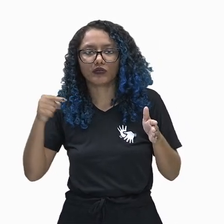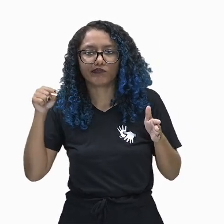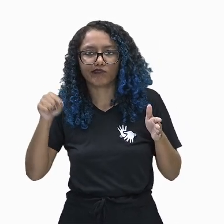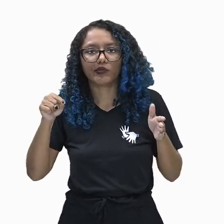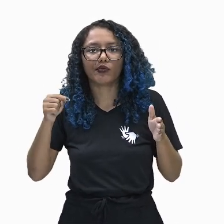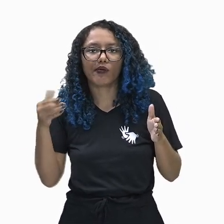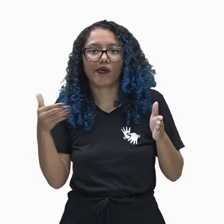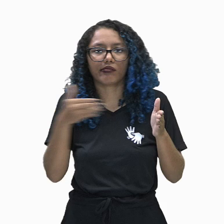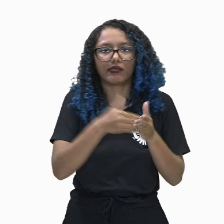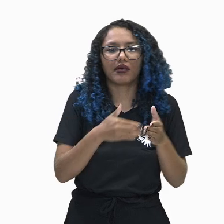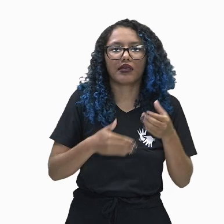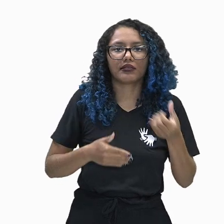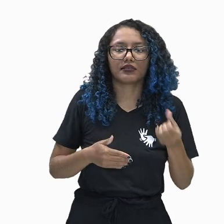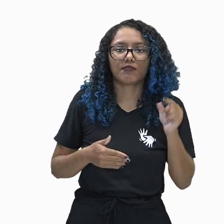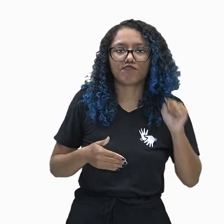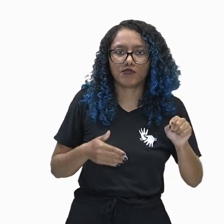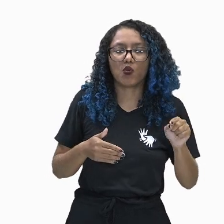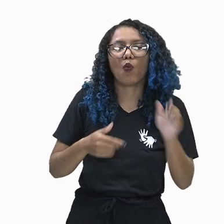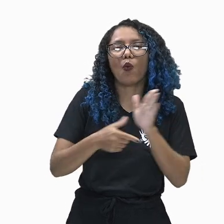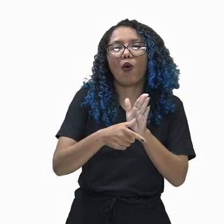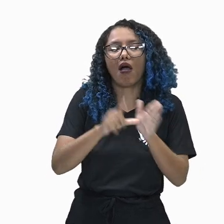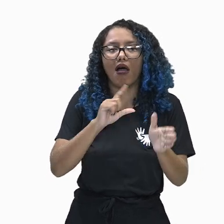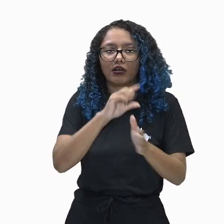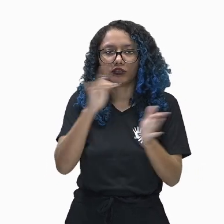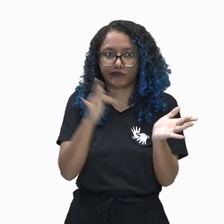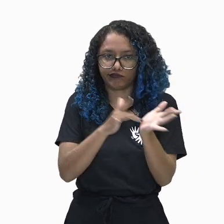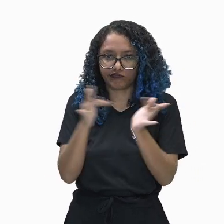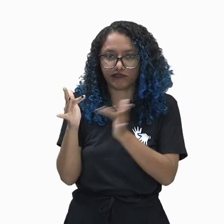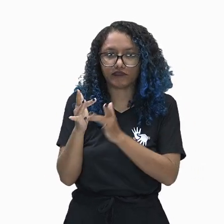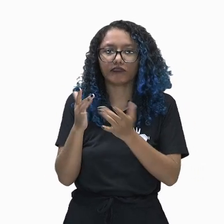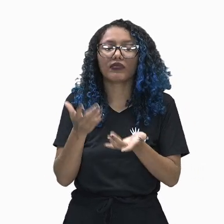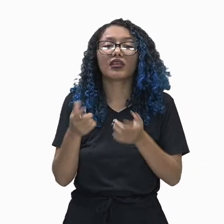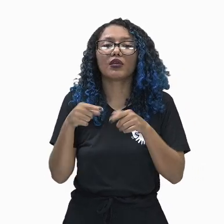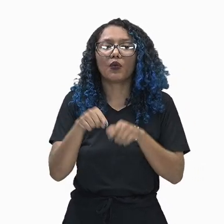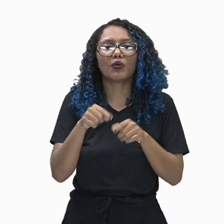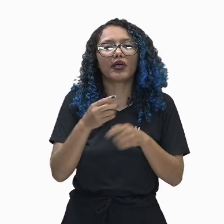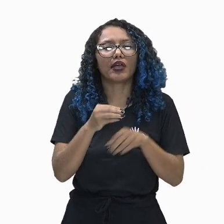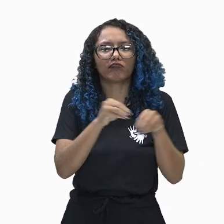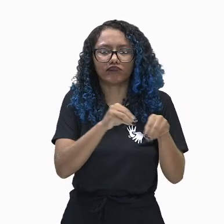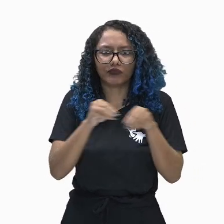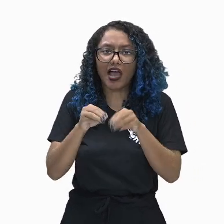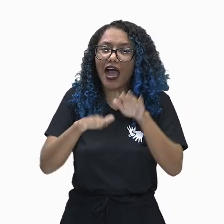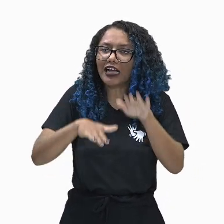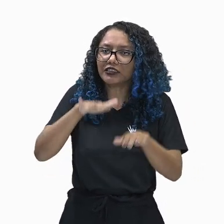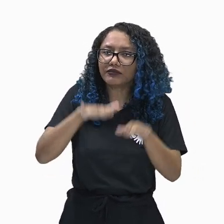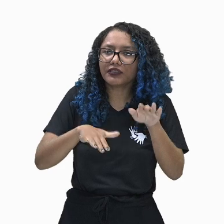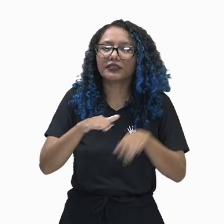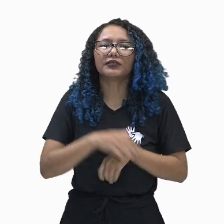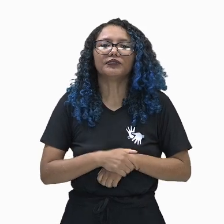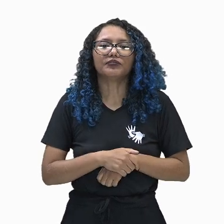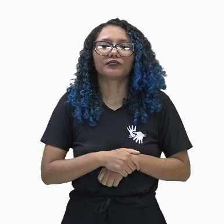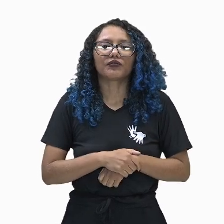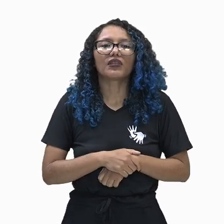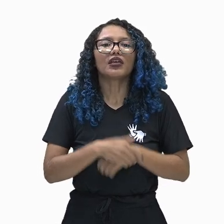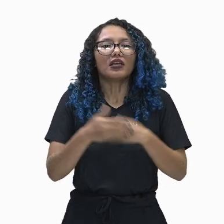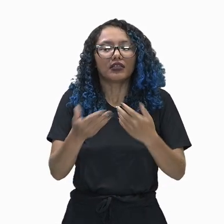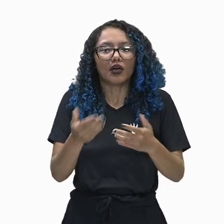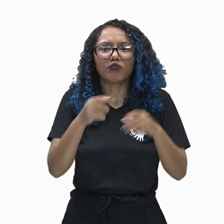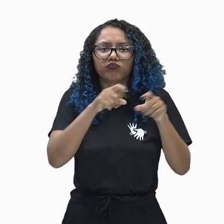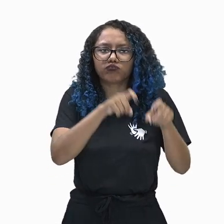e eram seminômades. Com o desenvolvimento da agricultura, essas populações passaram a formar